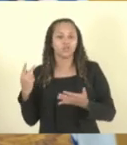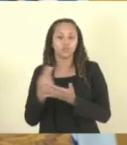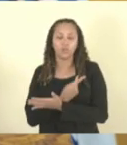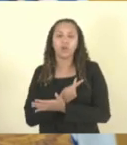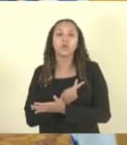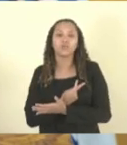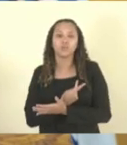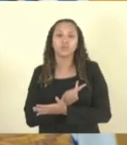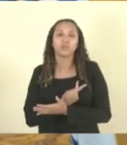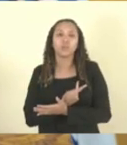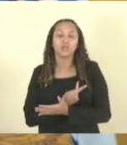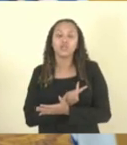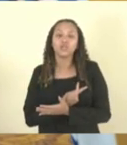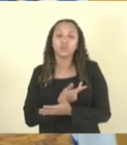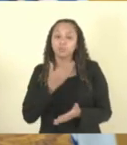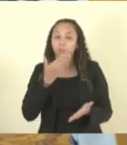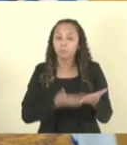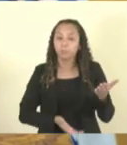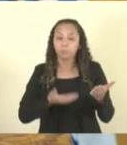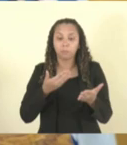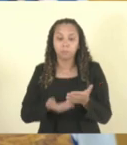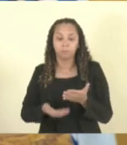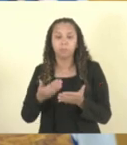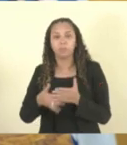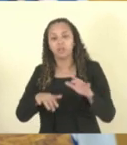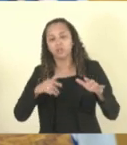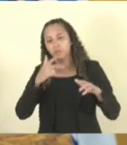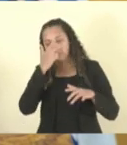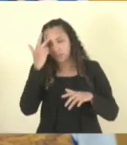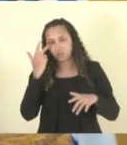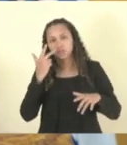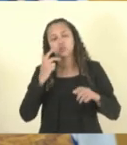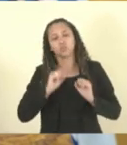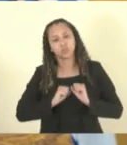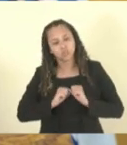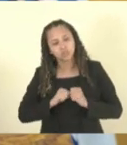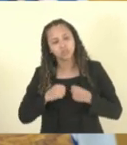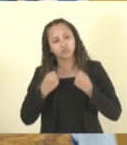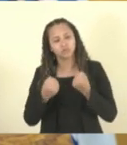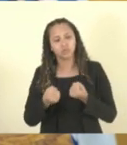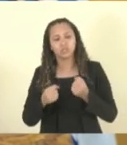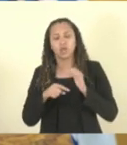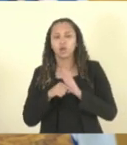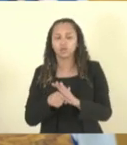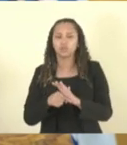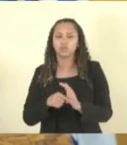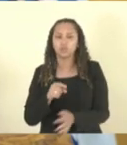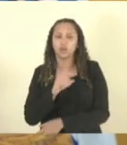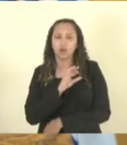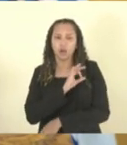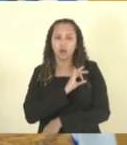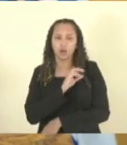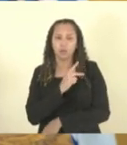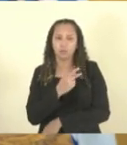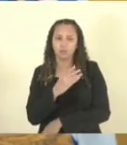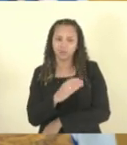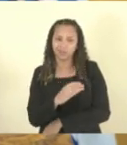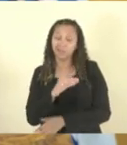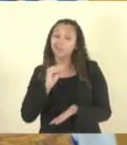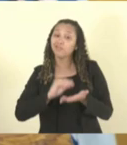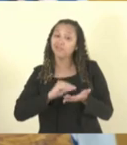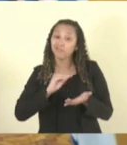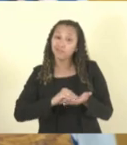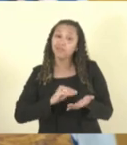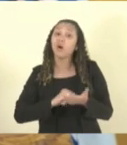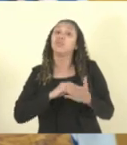perder servidores tão dedicados e que fazem a diferença na nossa polícia civil e que já está carente de pessoal.